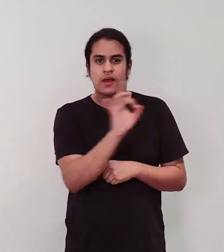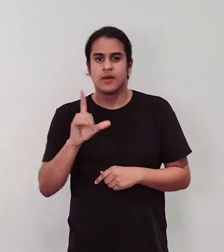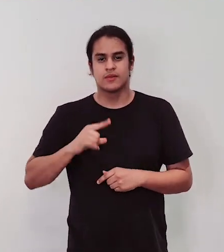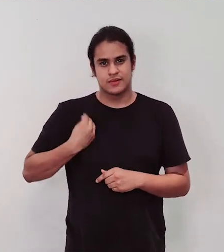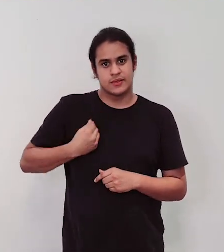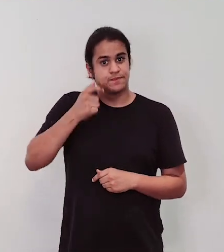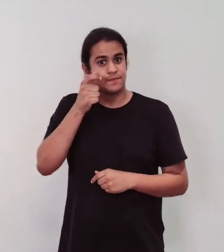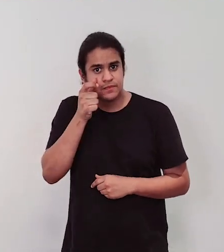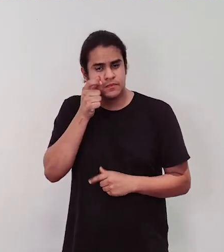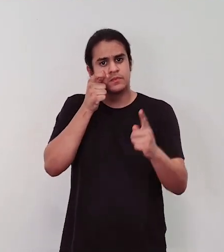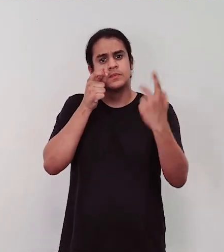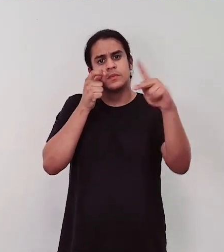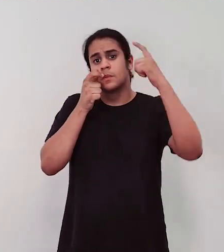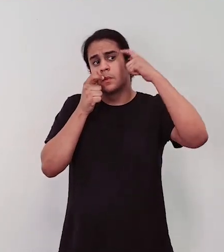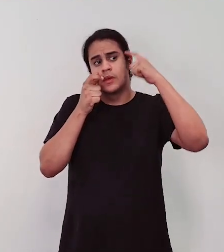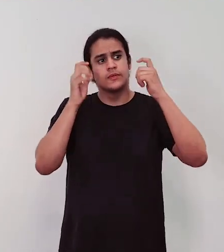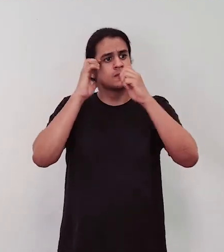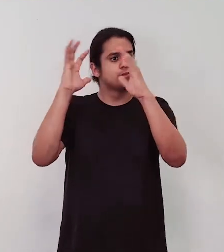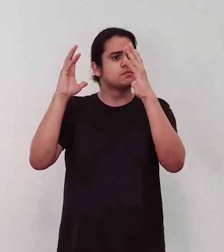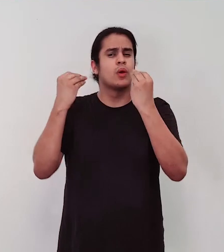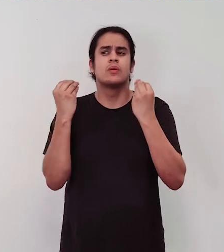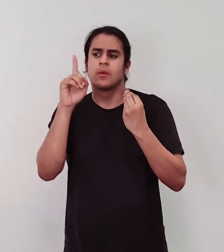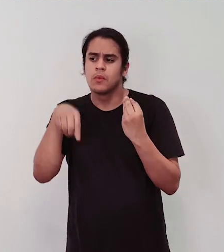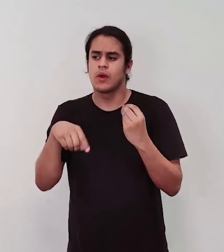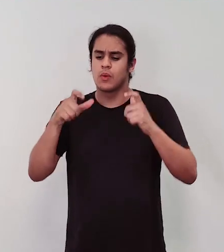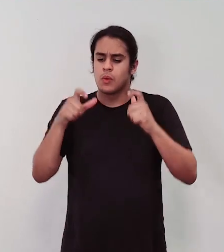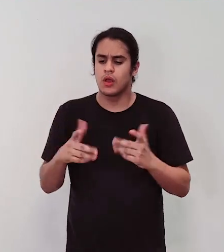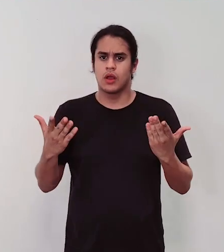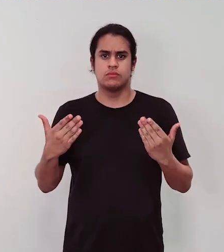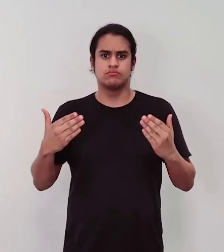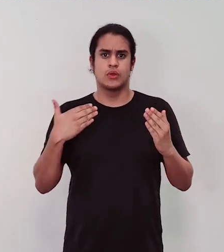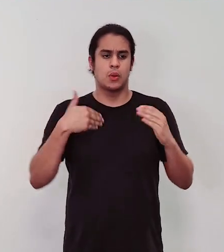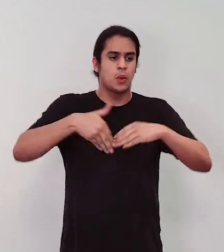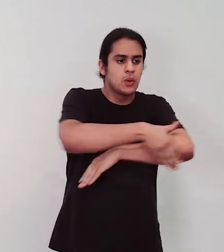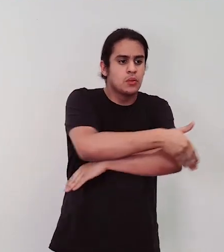como são os espaços, os corredores, as janelas,